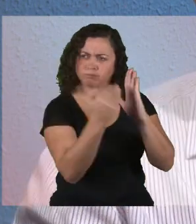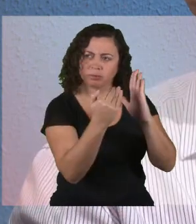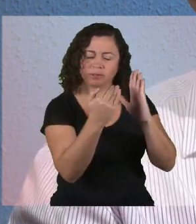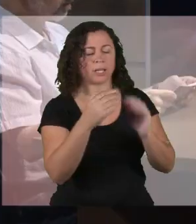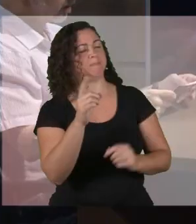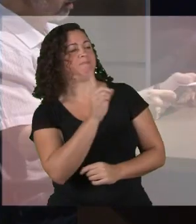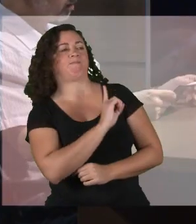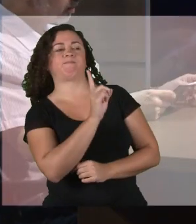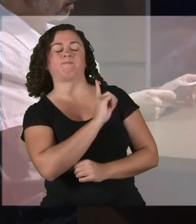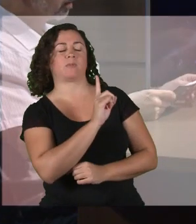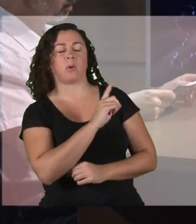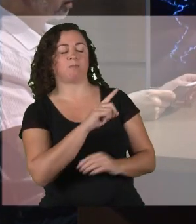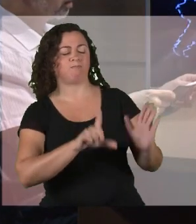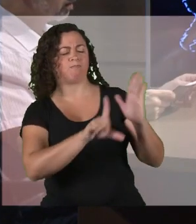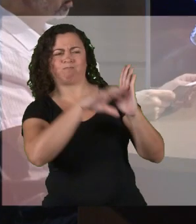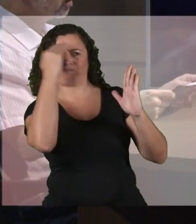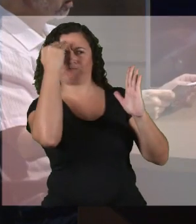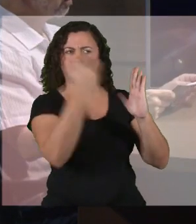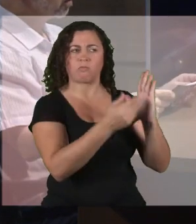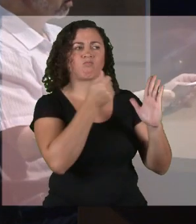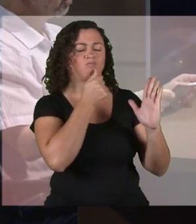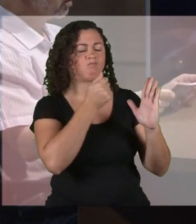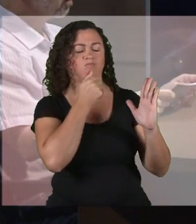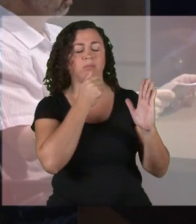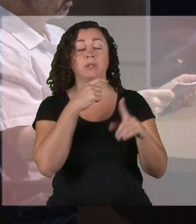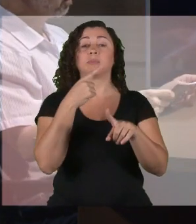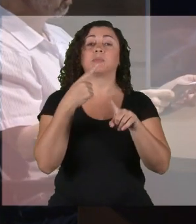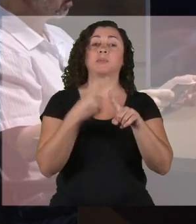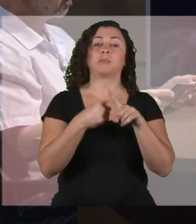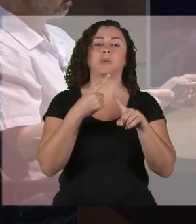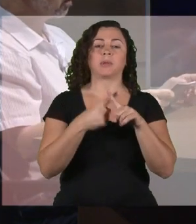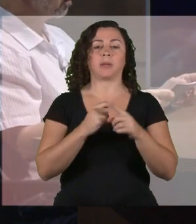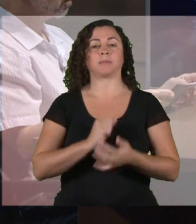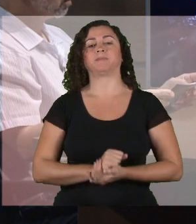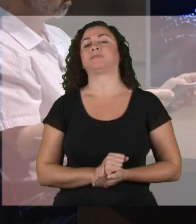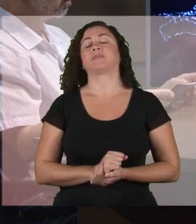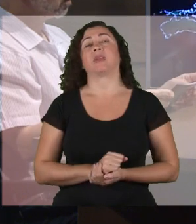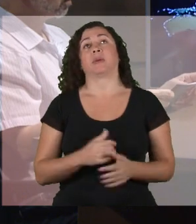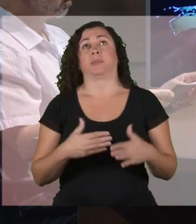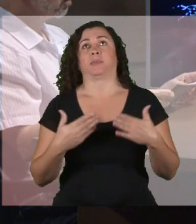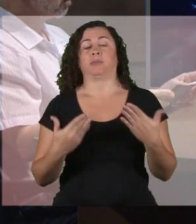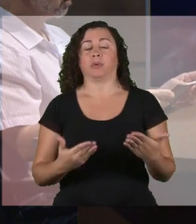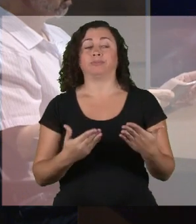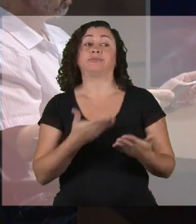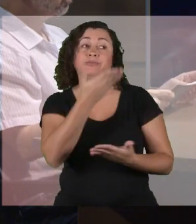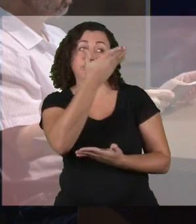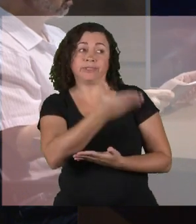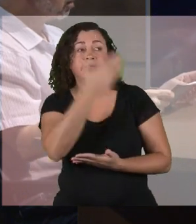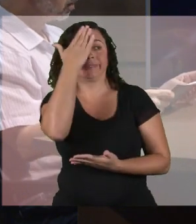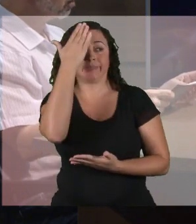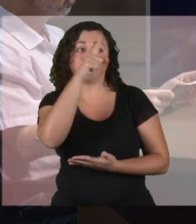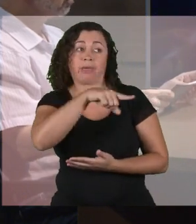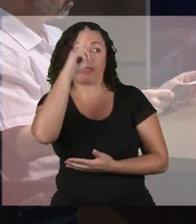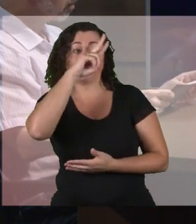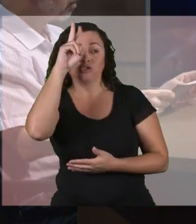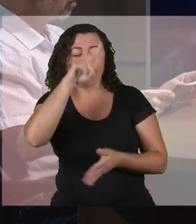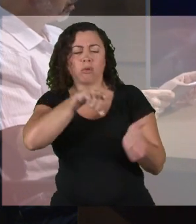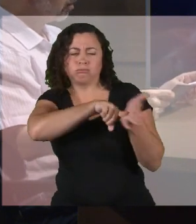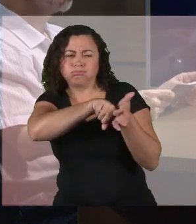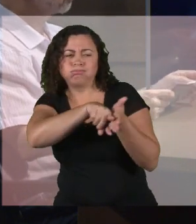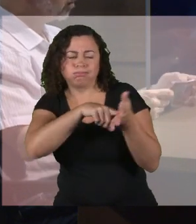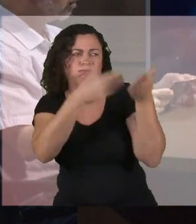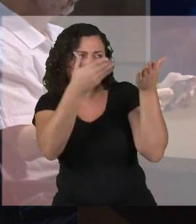Não, não está sendo cumprido, porque daí nós vamos entrar na... Bom, eu acho que eu estou falando com um